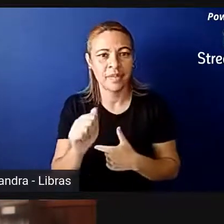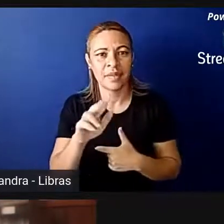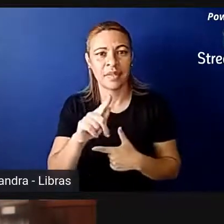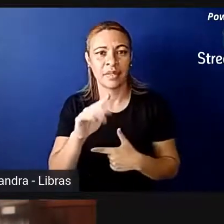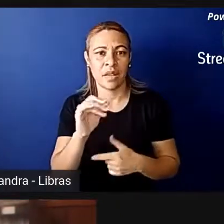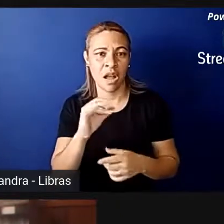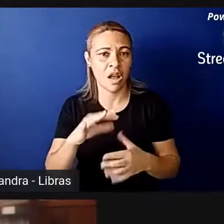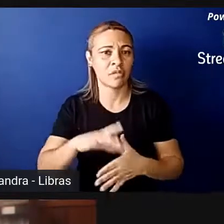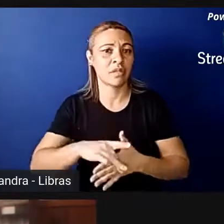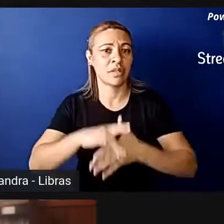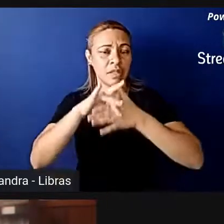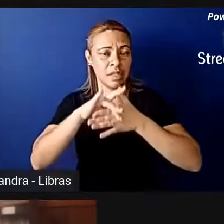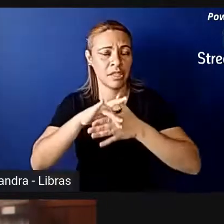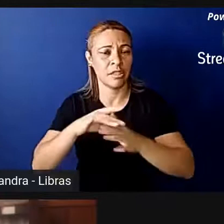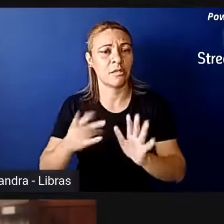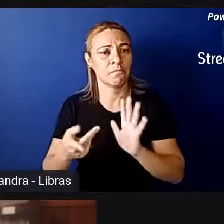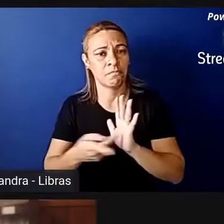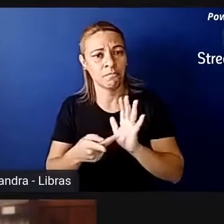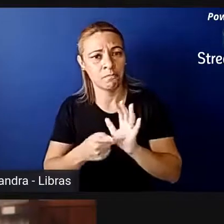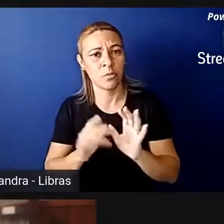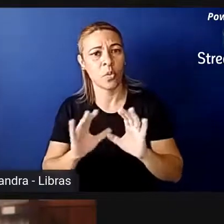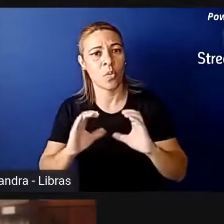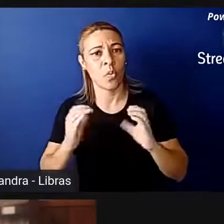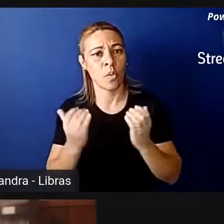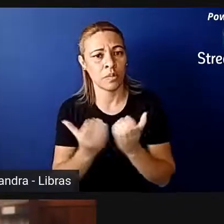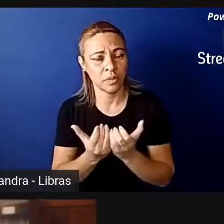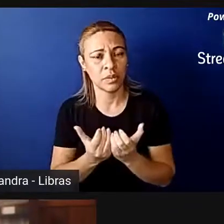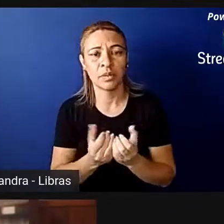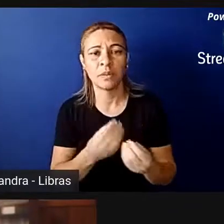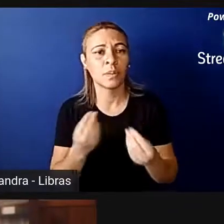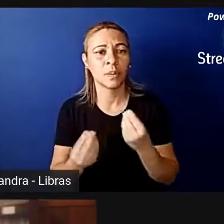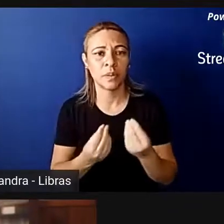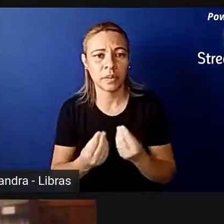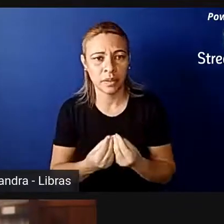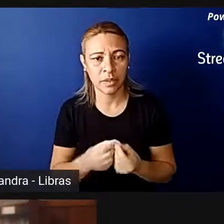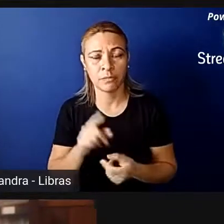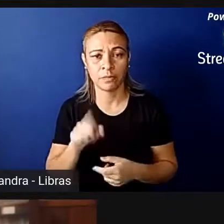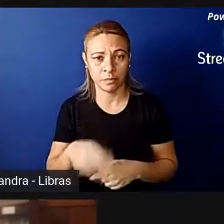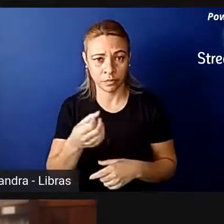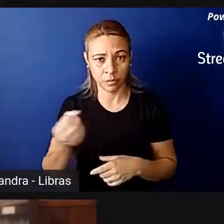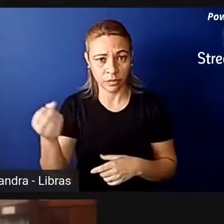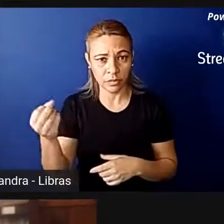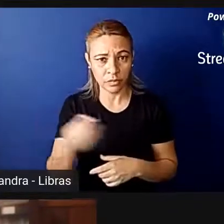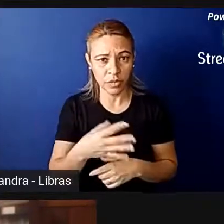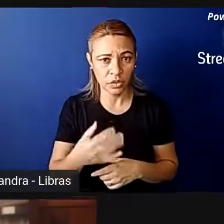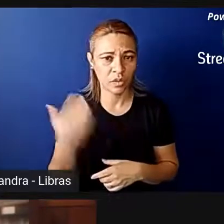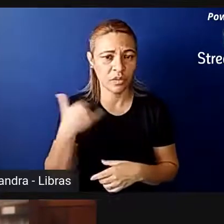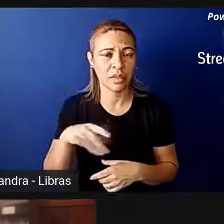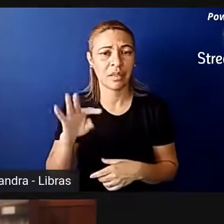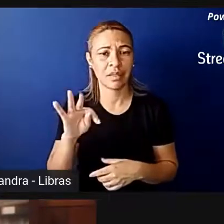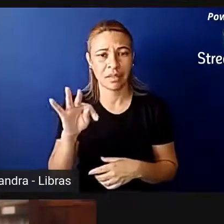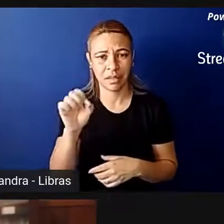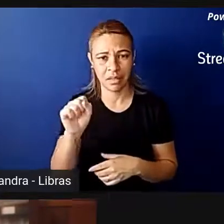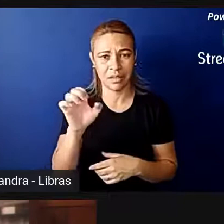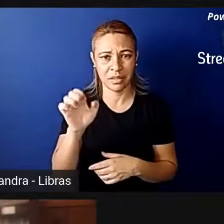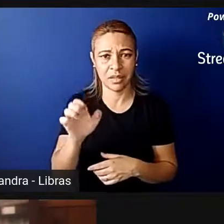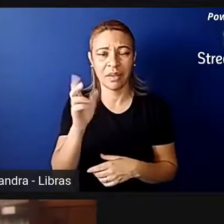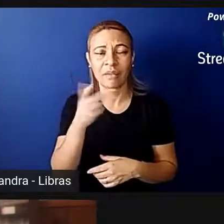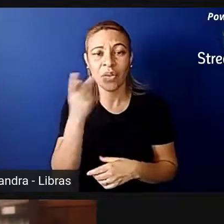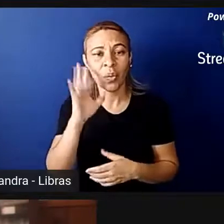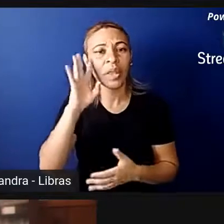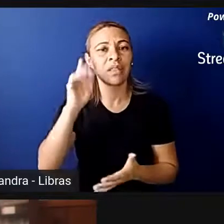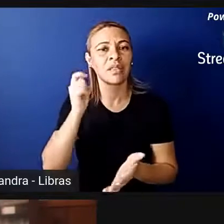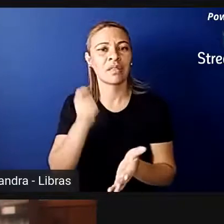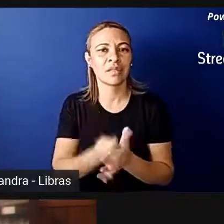partidárias. Outra medida fundamental. Recentemente, numa consulta, o TSE falou sobre isso, decidiu sobre isso, e